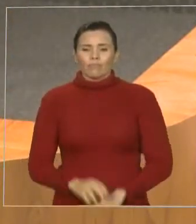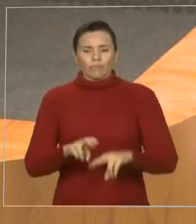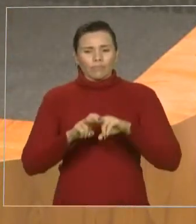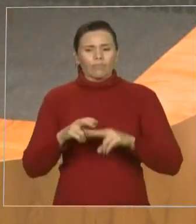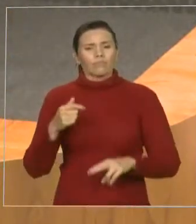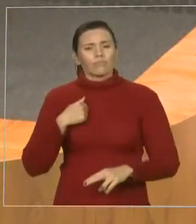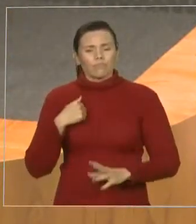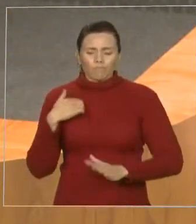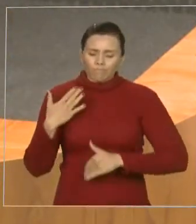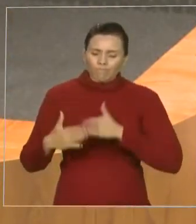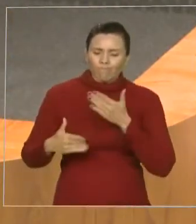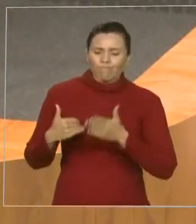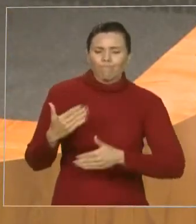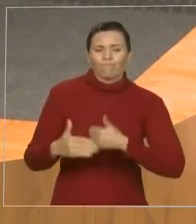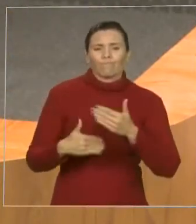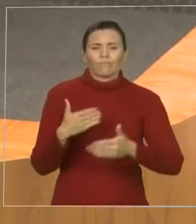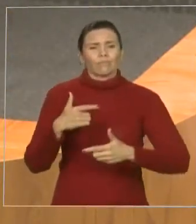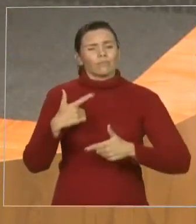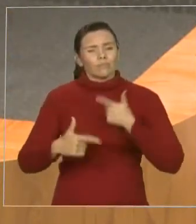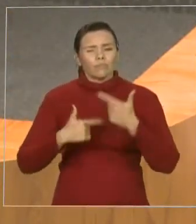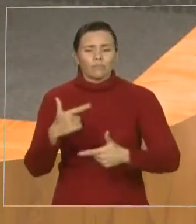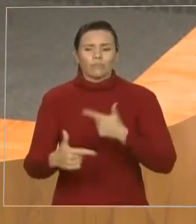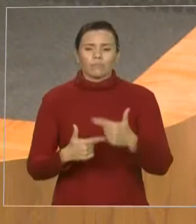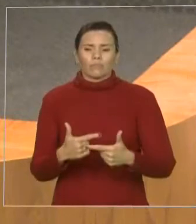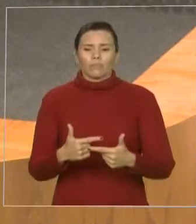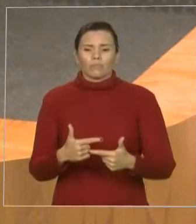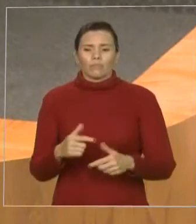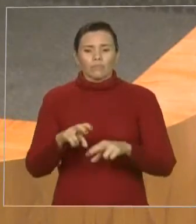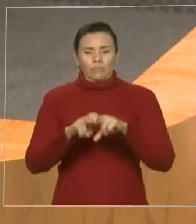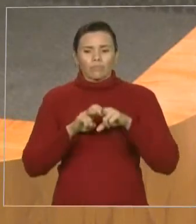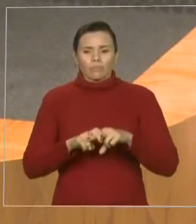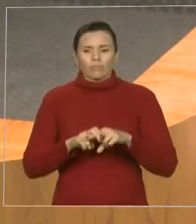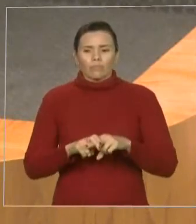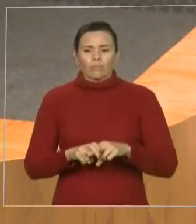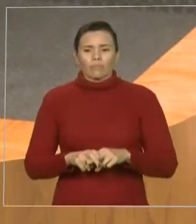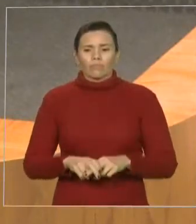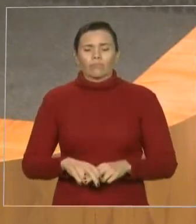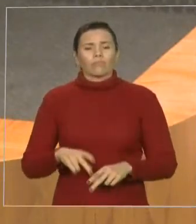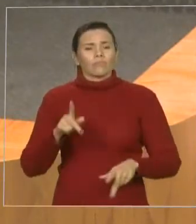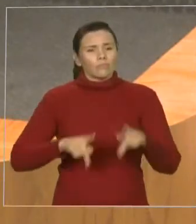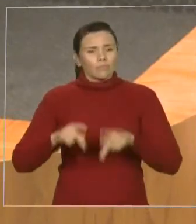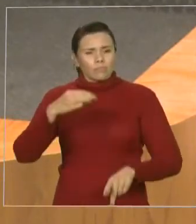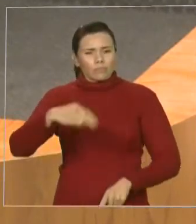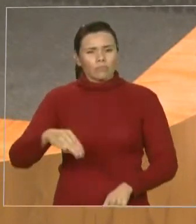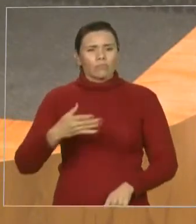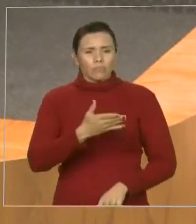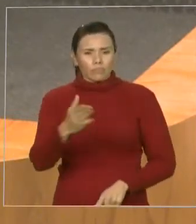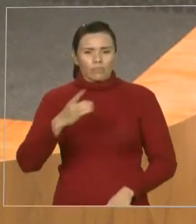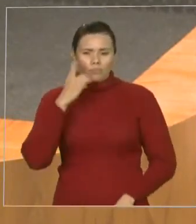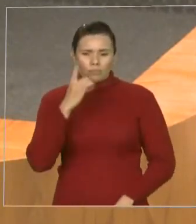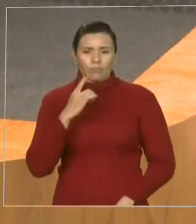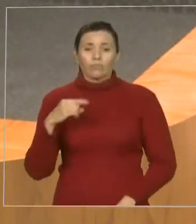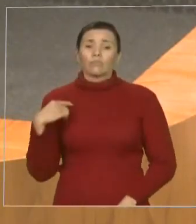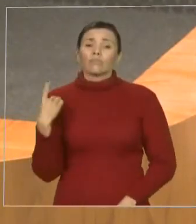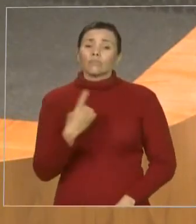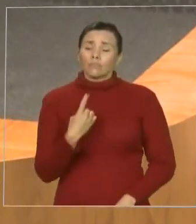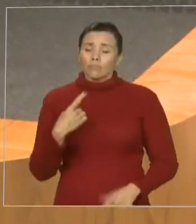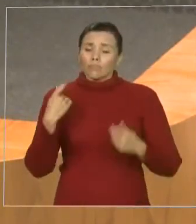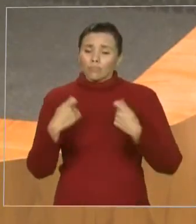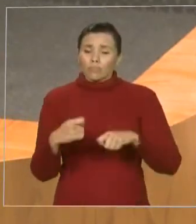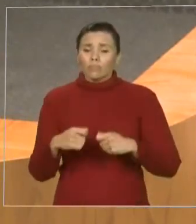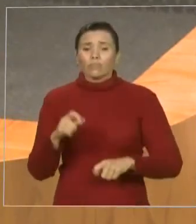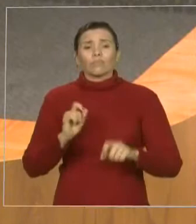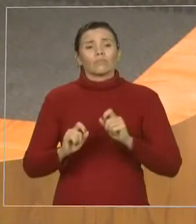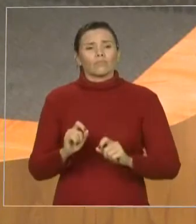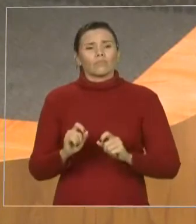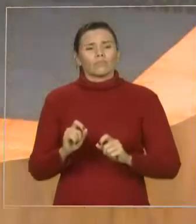resultados. O importa, senhor presidente? Aqui, os novos parlamentares, o povo do Maranhão. Nós precisamos dar à sociedade